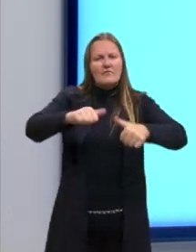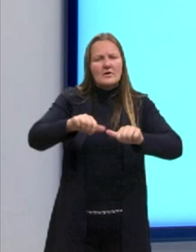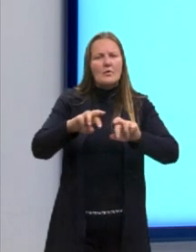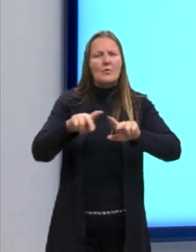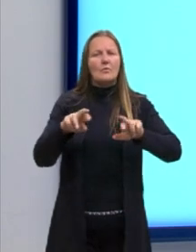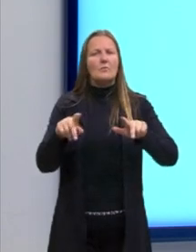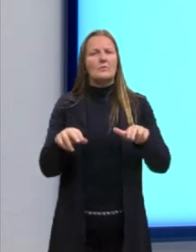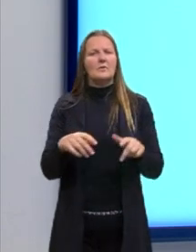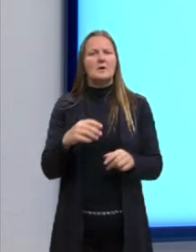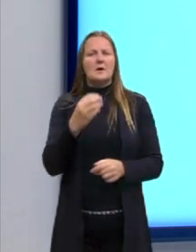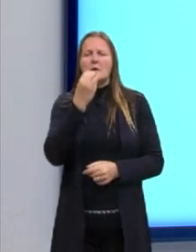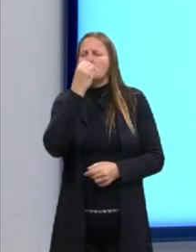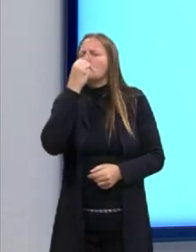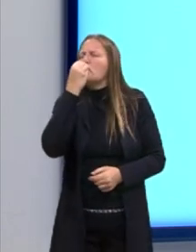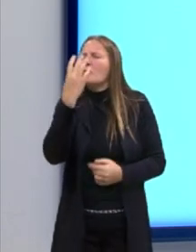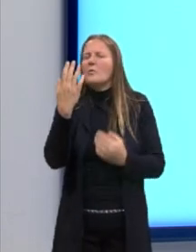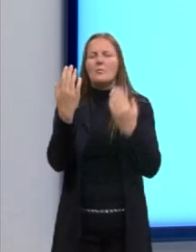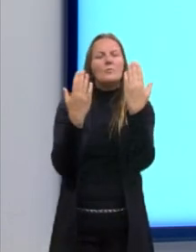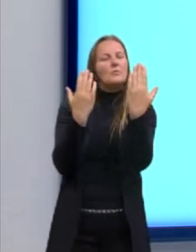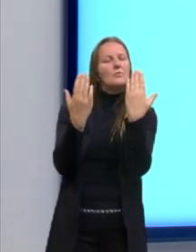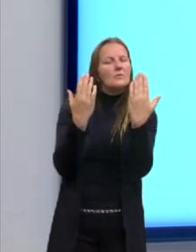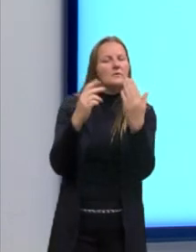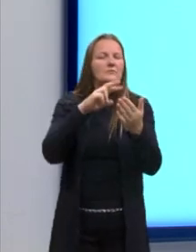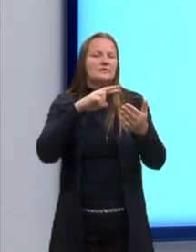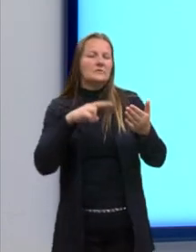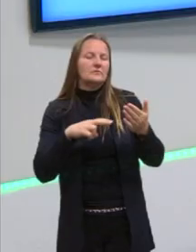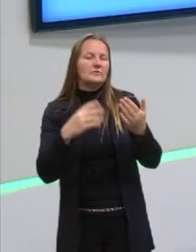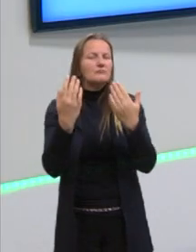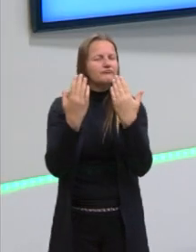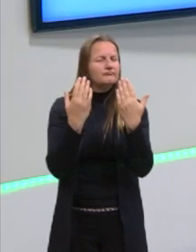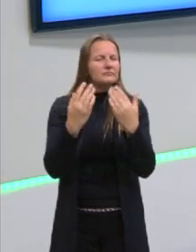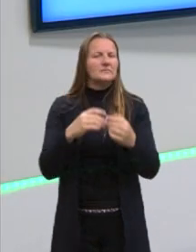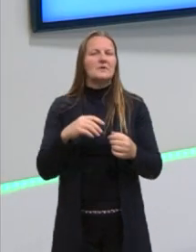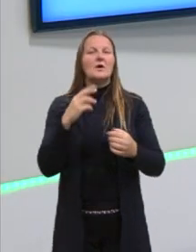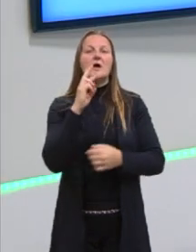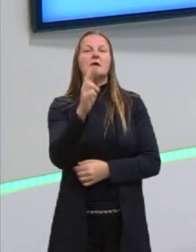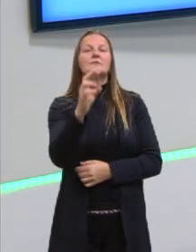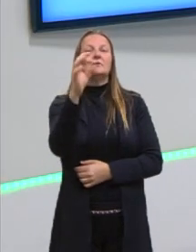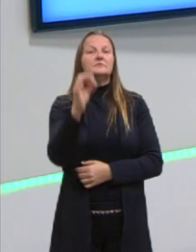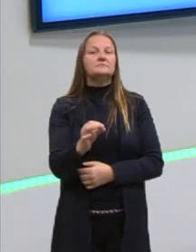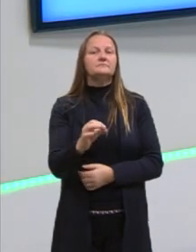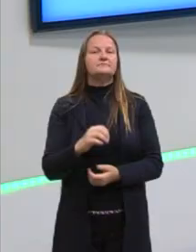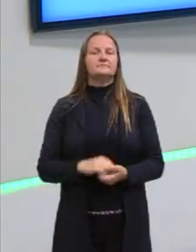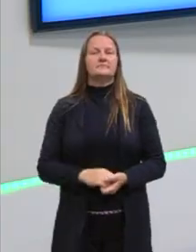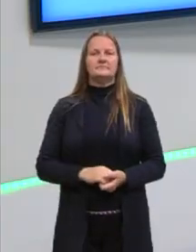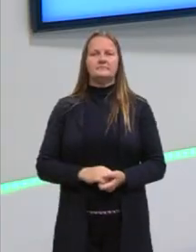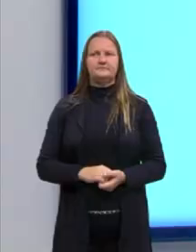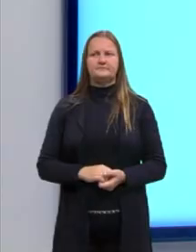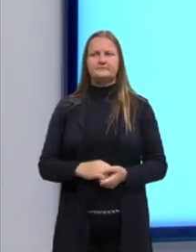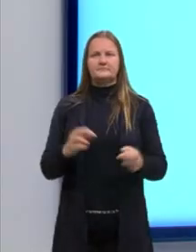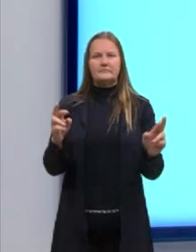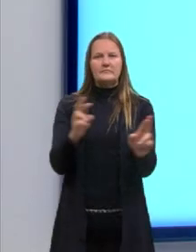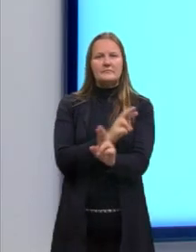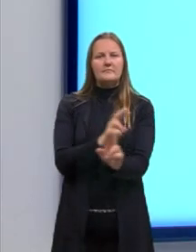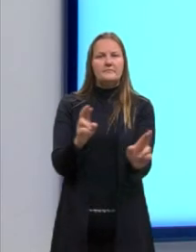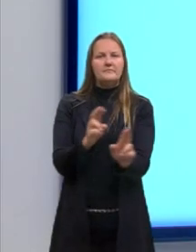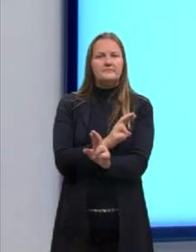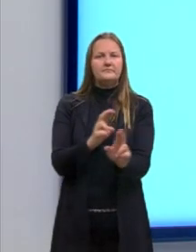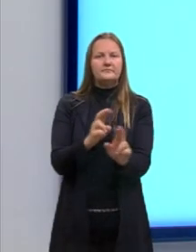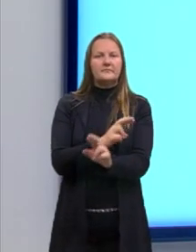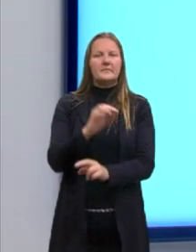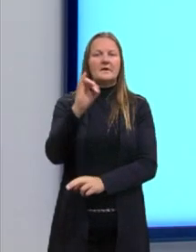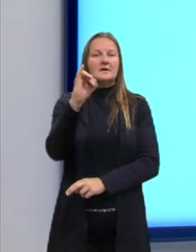como tão bom quanto a leitura. A nossa resposta aqui, se a gente está pensando em interação, ou seja,